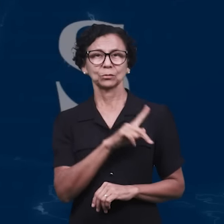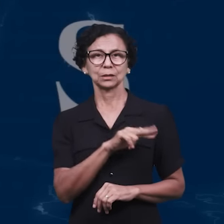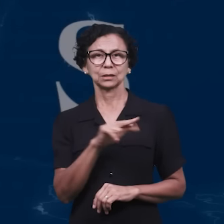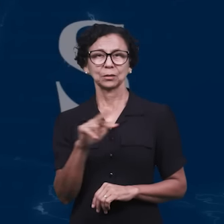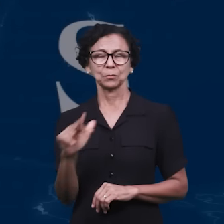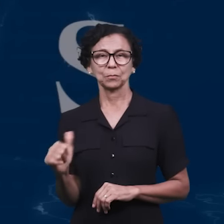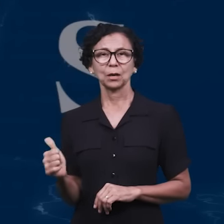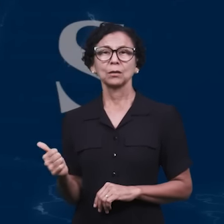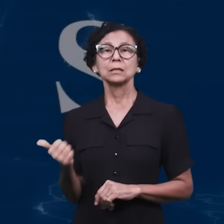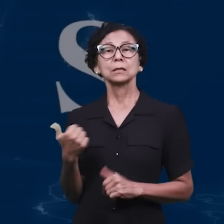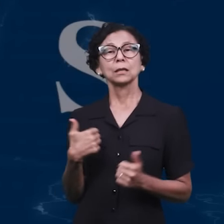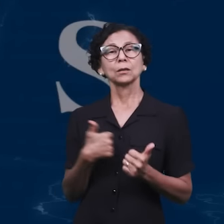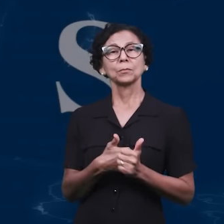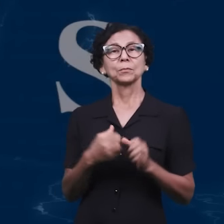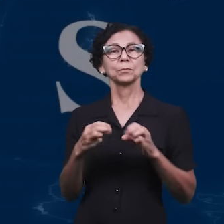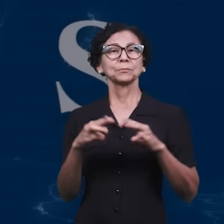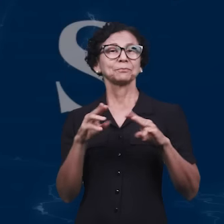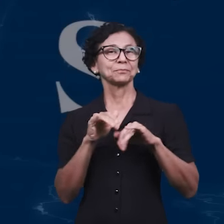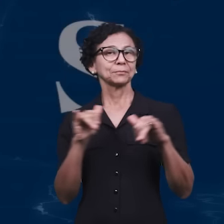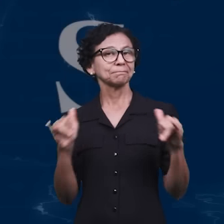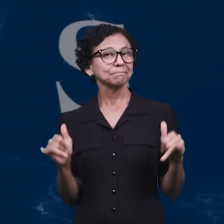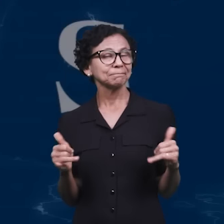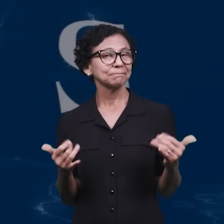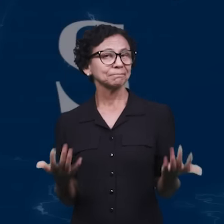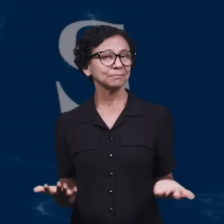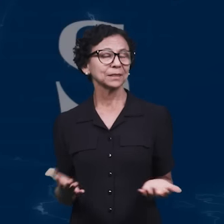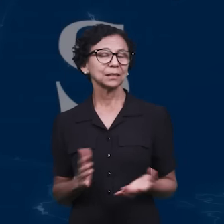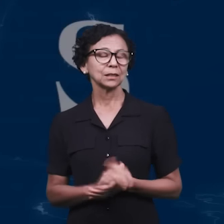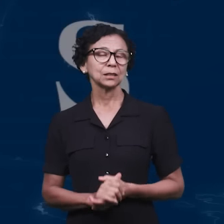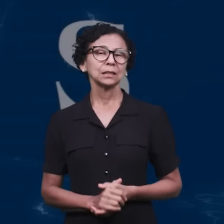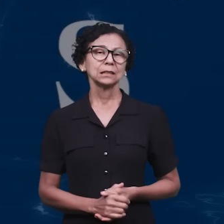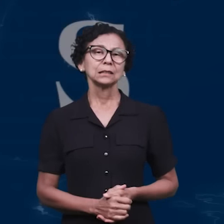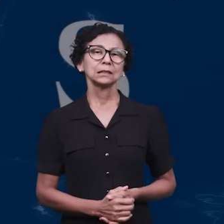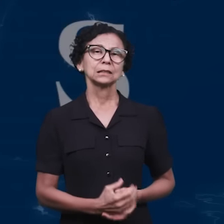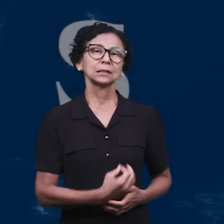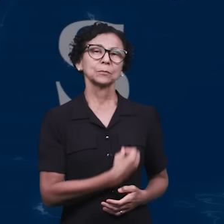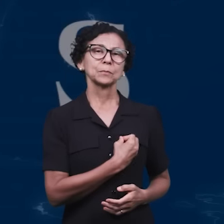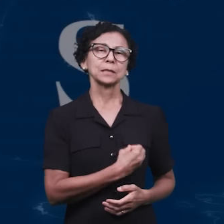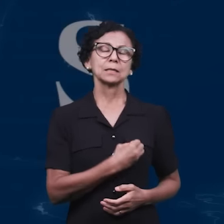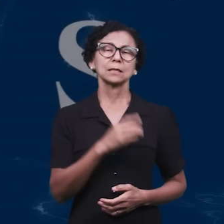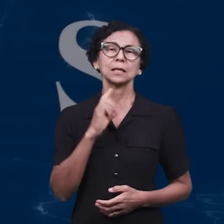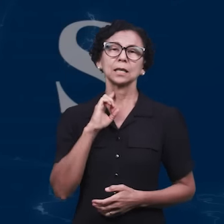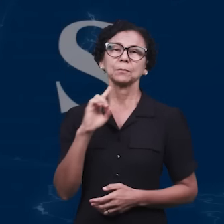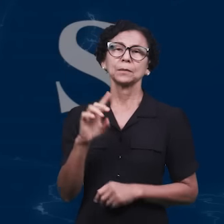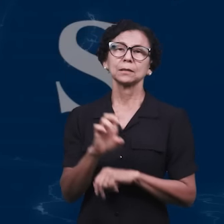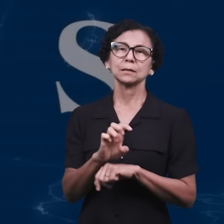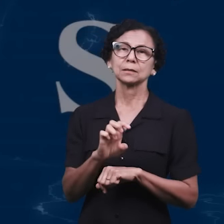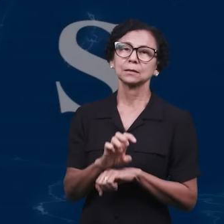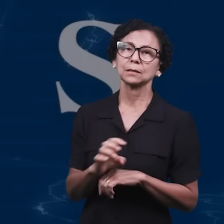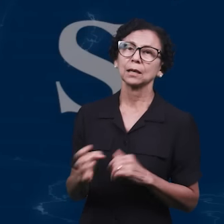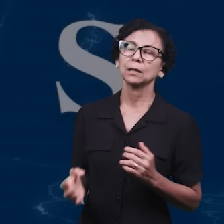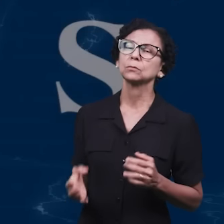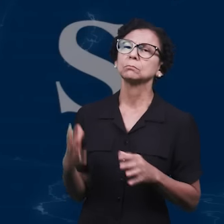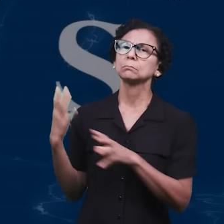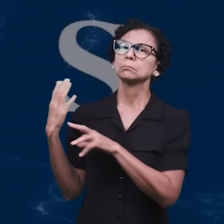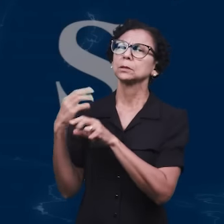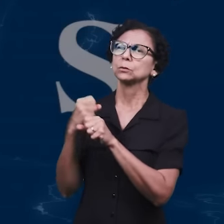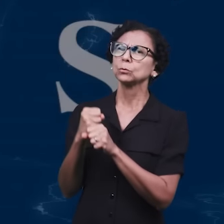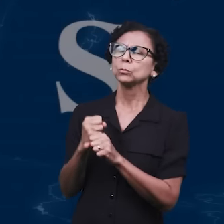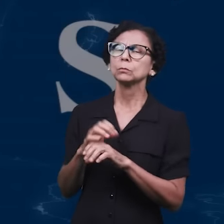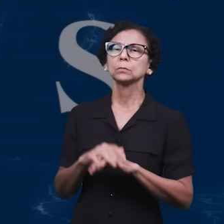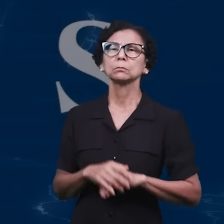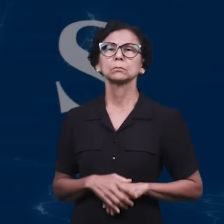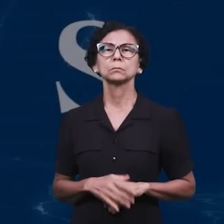irmãos que acompanham o Manaim News. Estamos aqui em Minas Gerais, onde vamos trazer um resumo dos